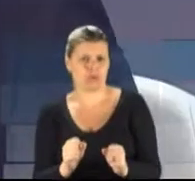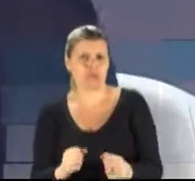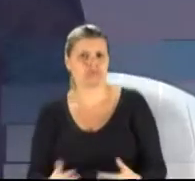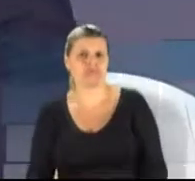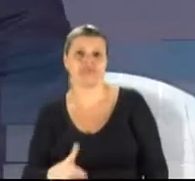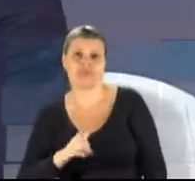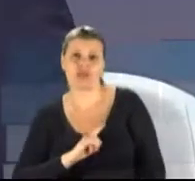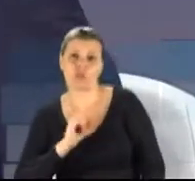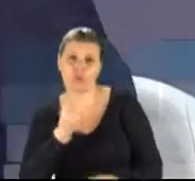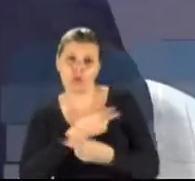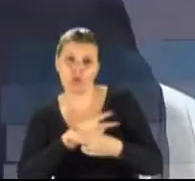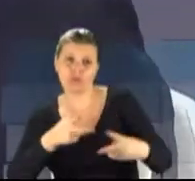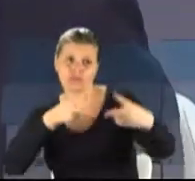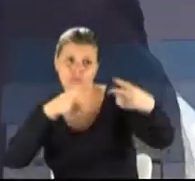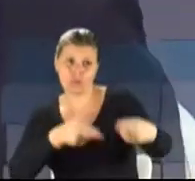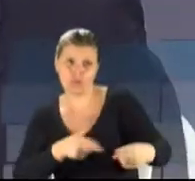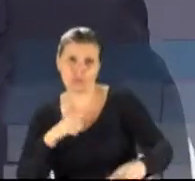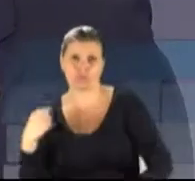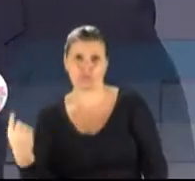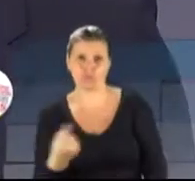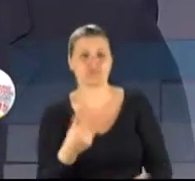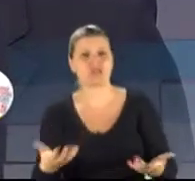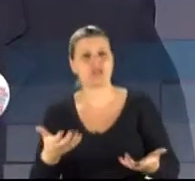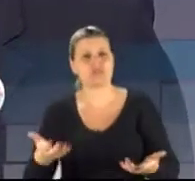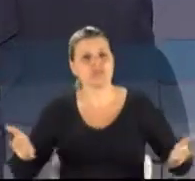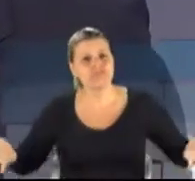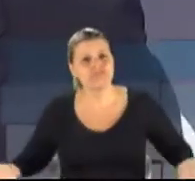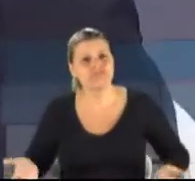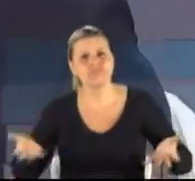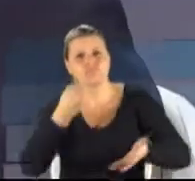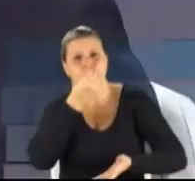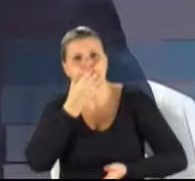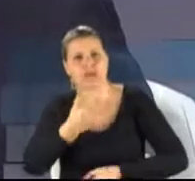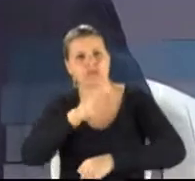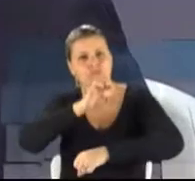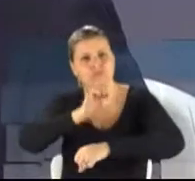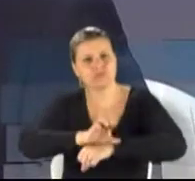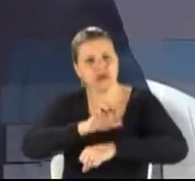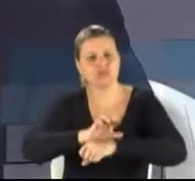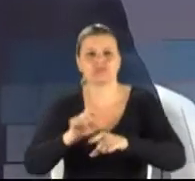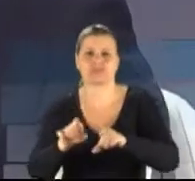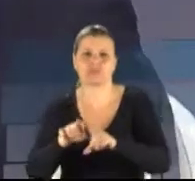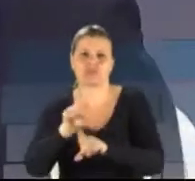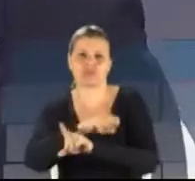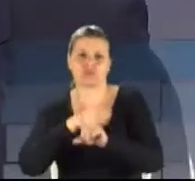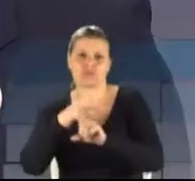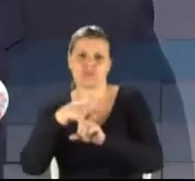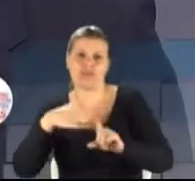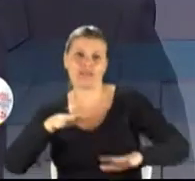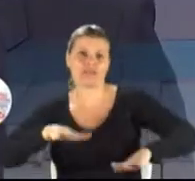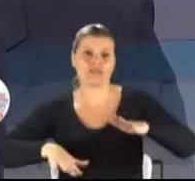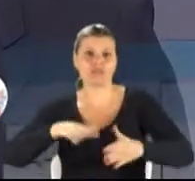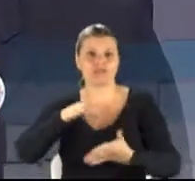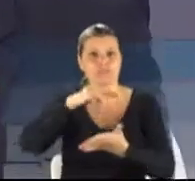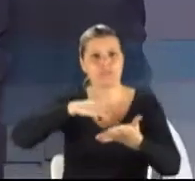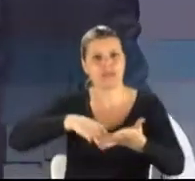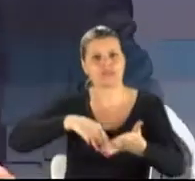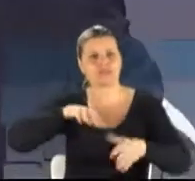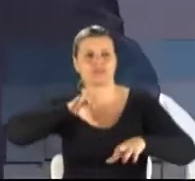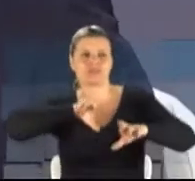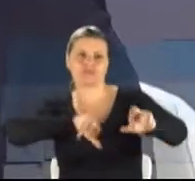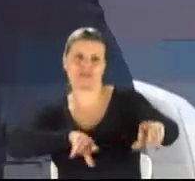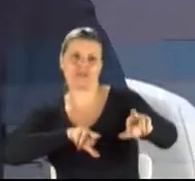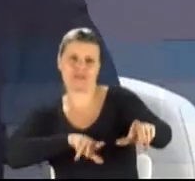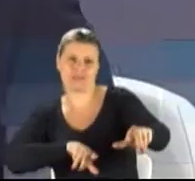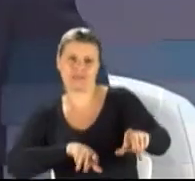uma coisa em comum nós todos, o bem do nosso Estado, o bem da sociedade, os métodos que talvez a gente esteja debatendo. Mas ninguém